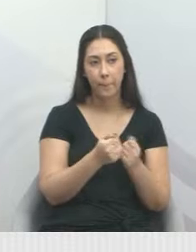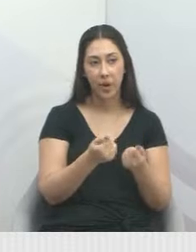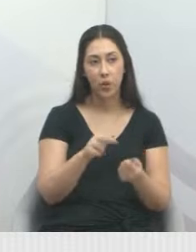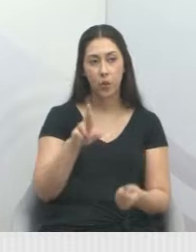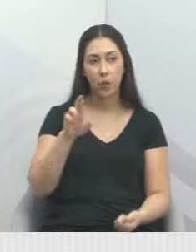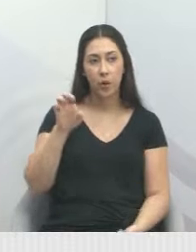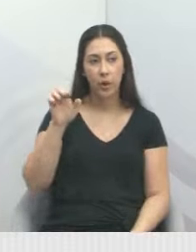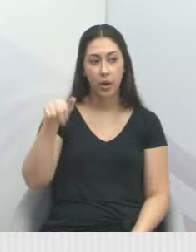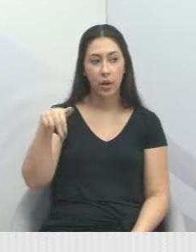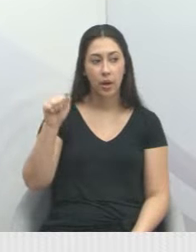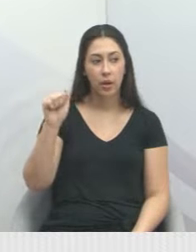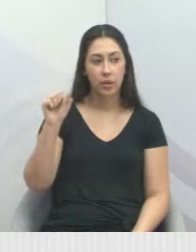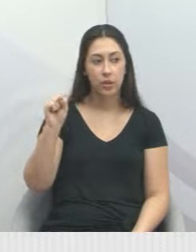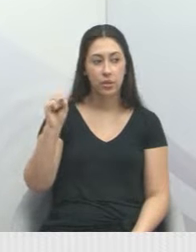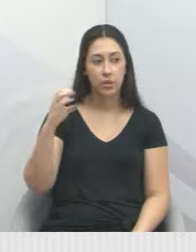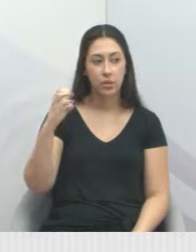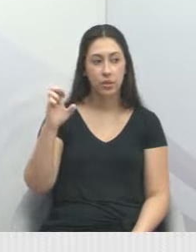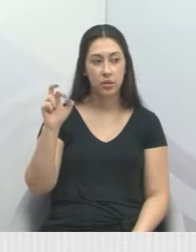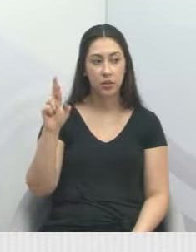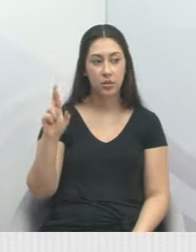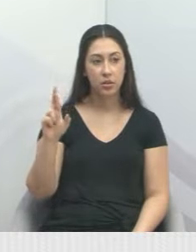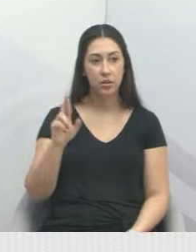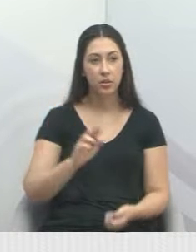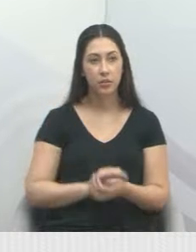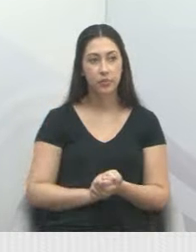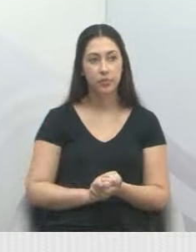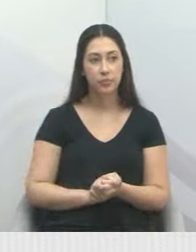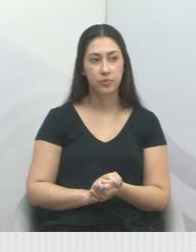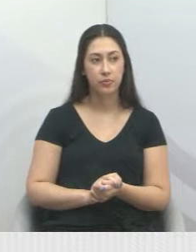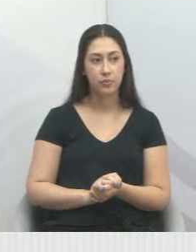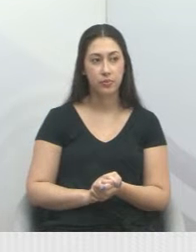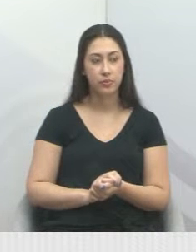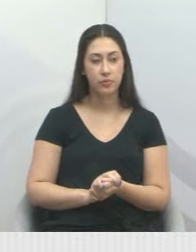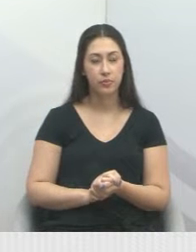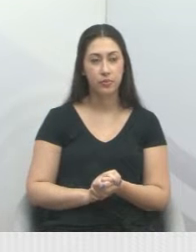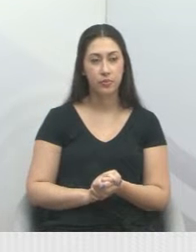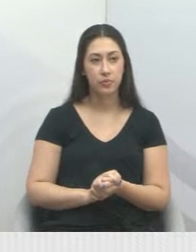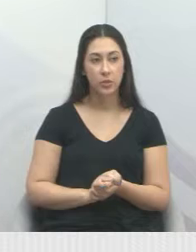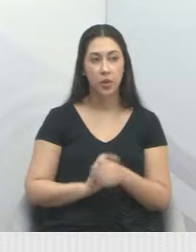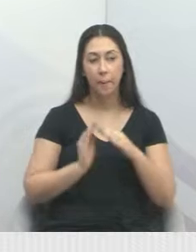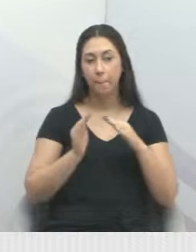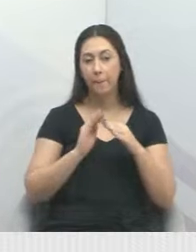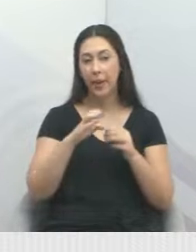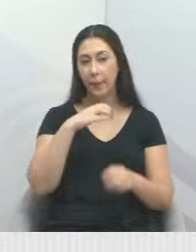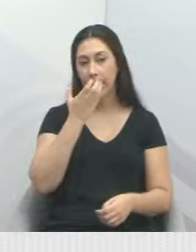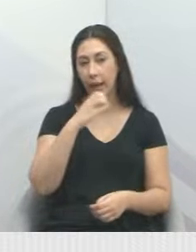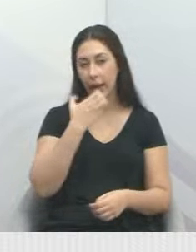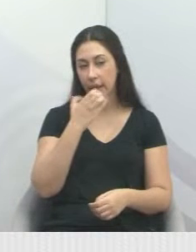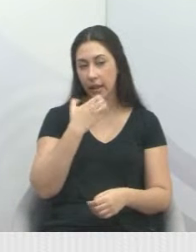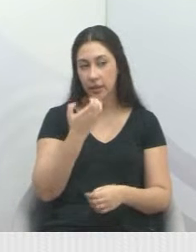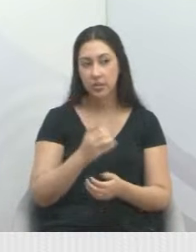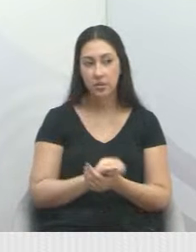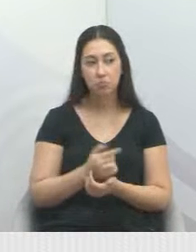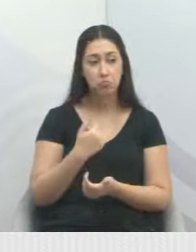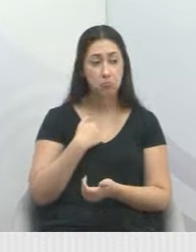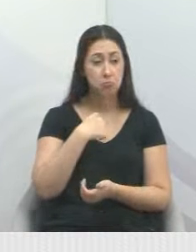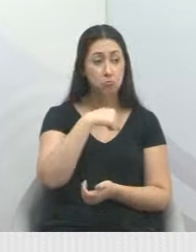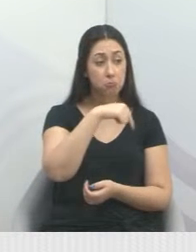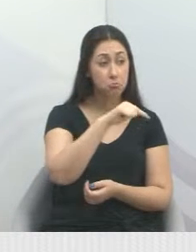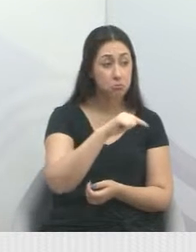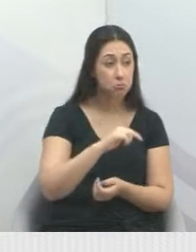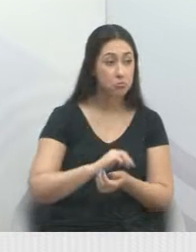padaria Renascer, no bairro do Paraíso. Estava lá no sábado, estava indo lá na inauguração,